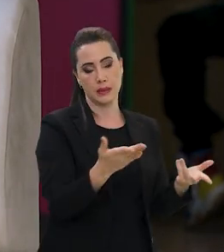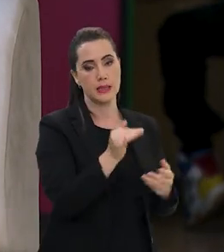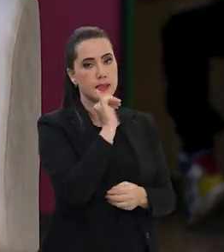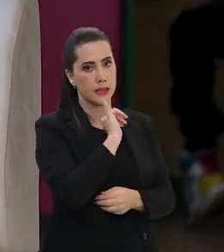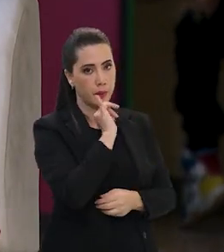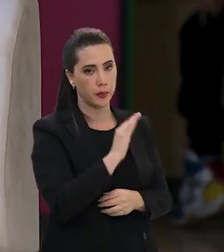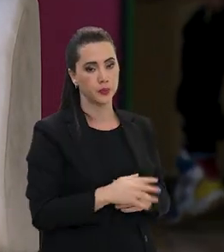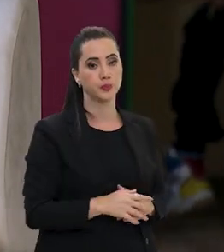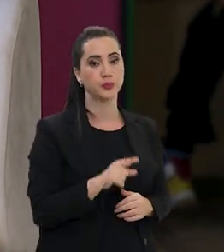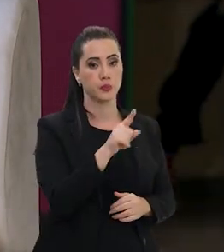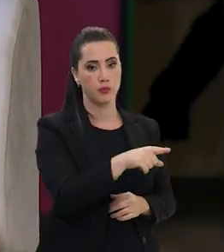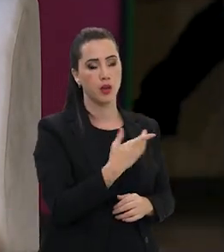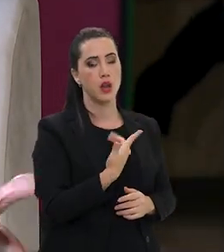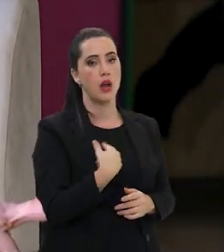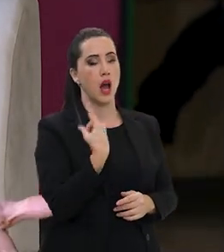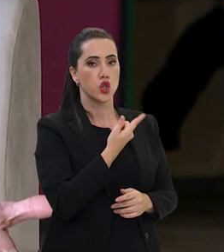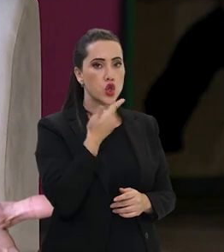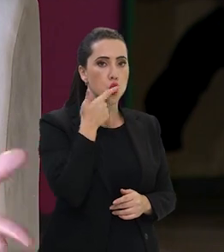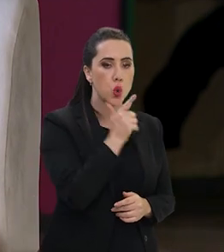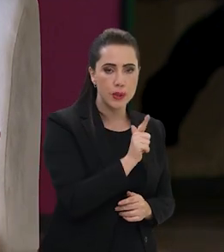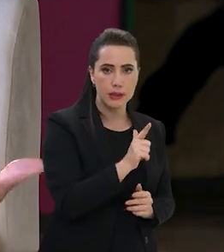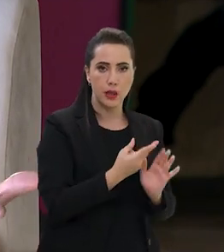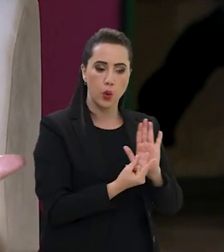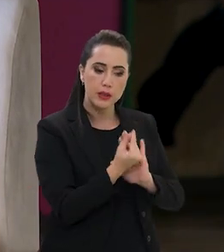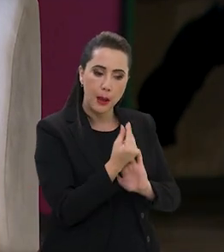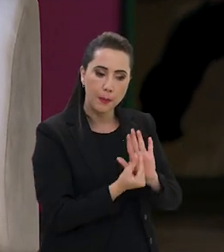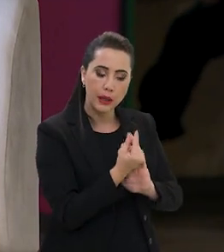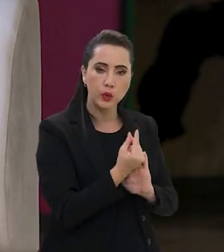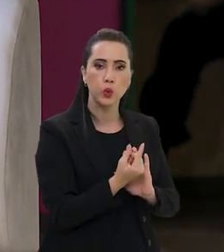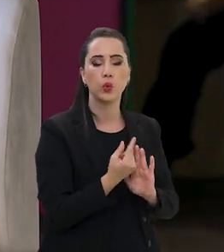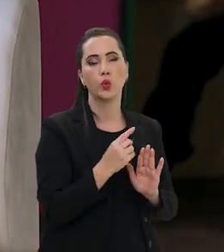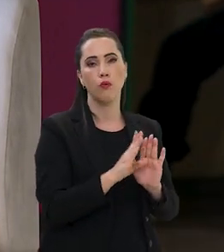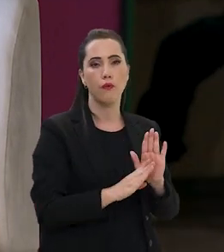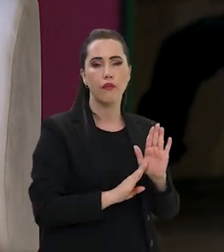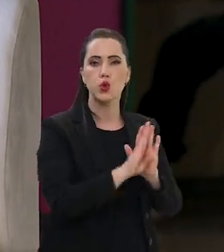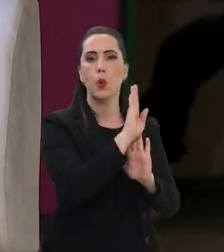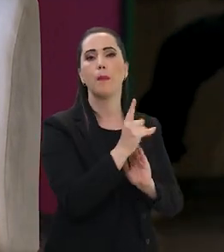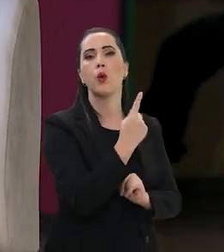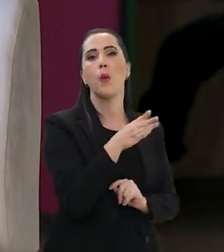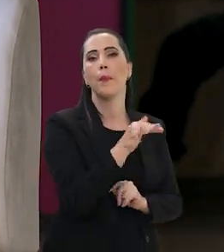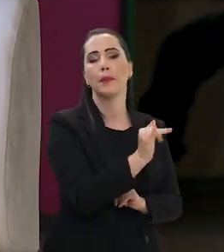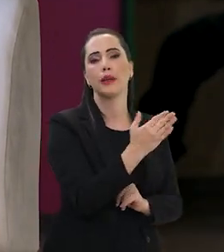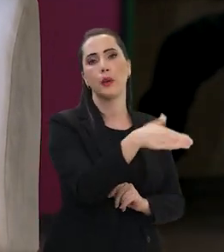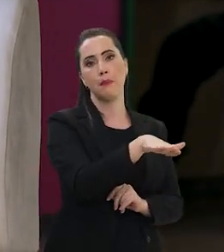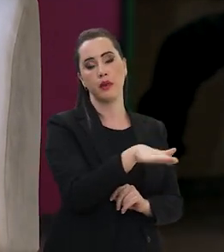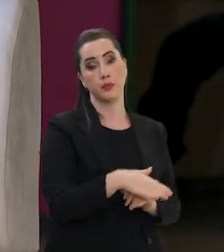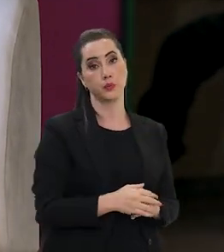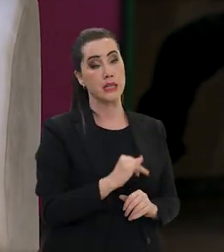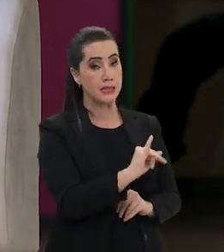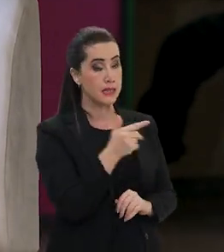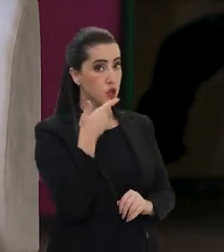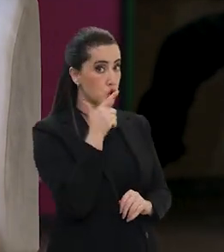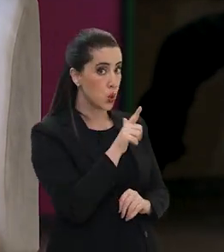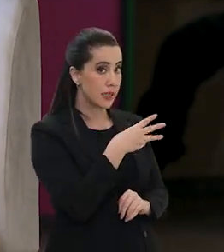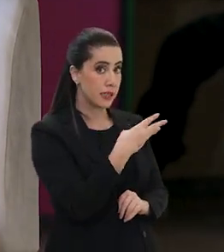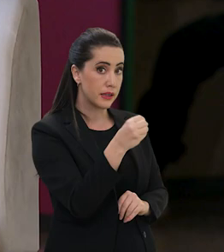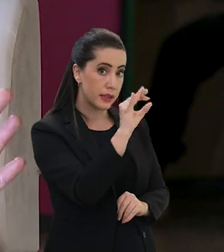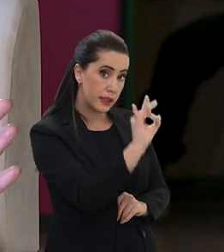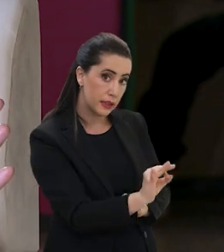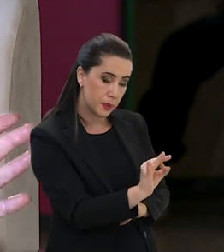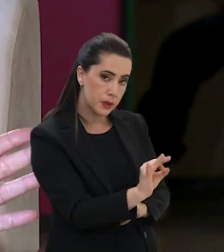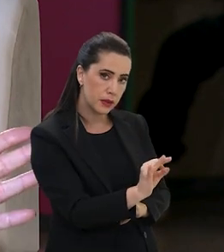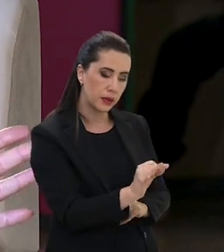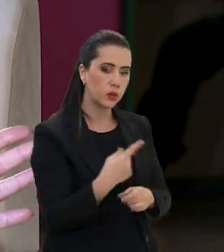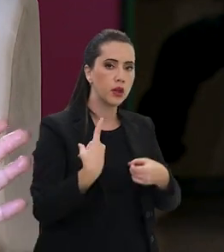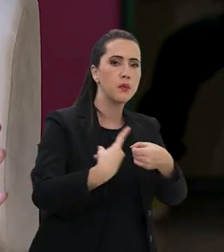Vou dar um exemplo agora. Nós tivemos um aumento nesse per capita, o orçamento vai estar sendo aumentado em um bilhão e meio. se pelo menos